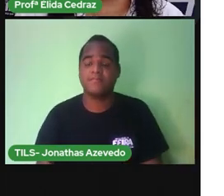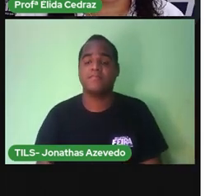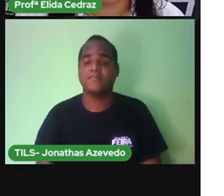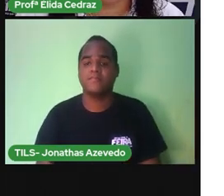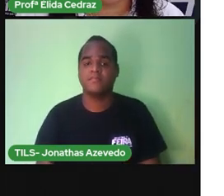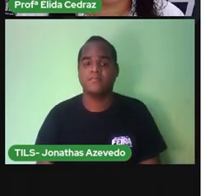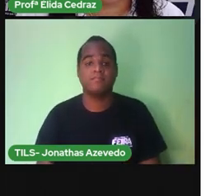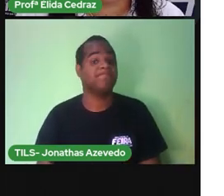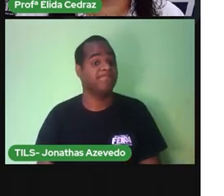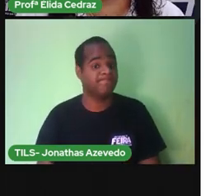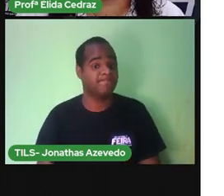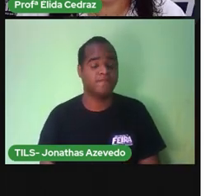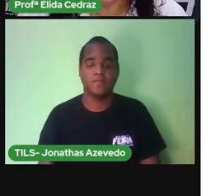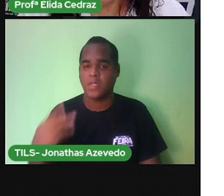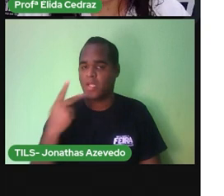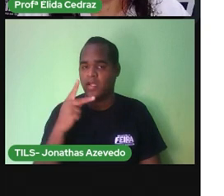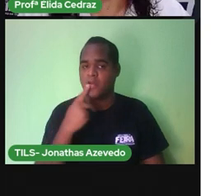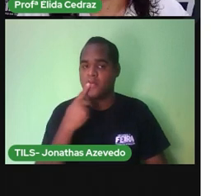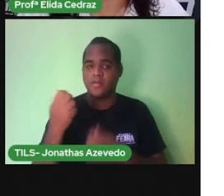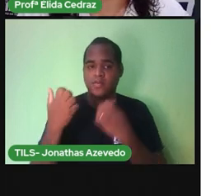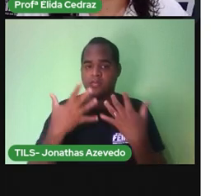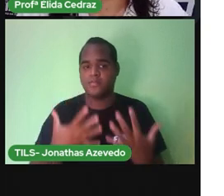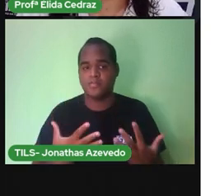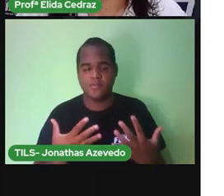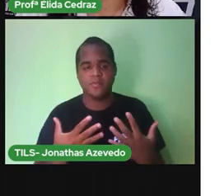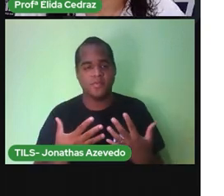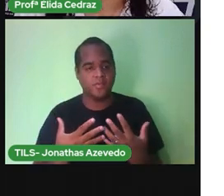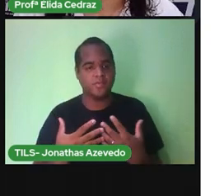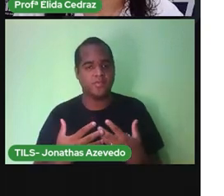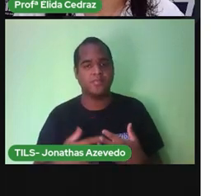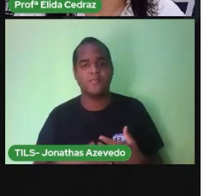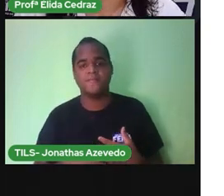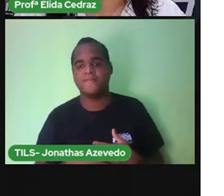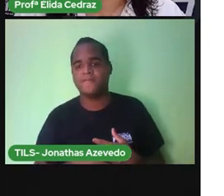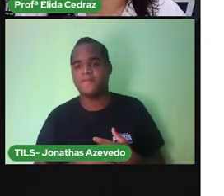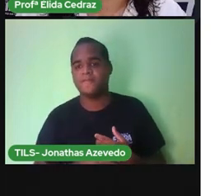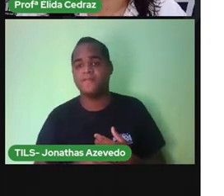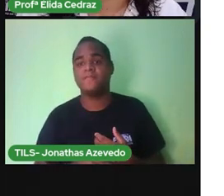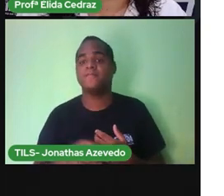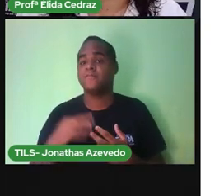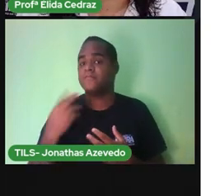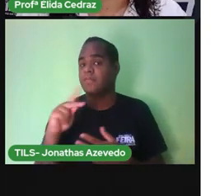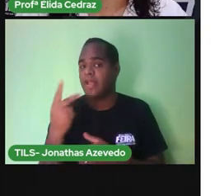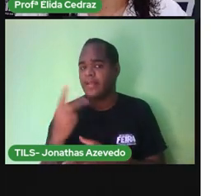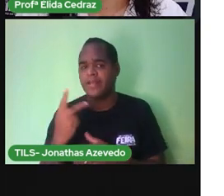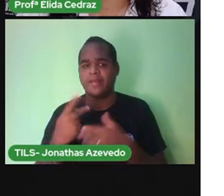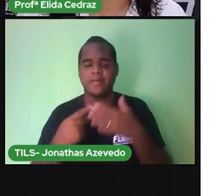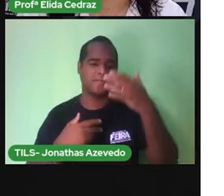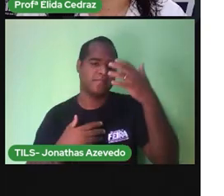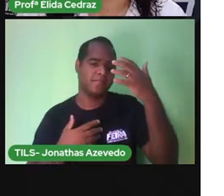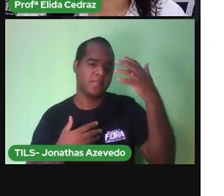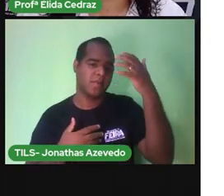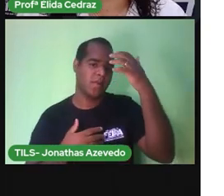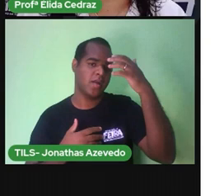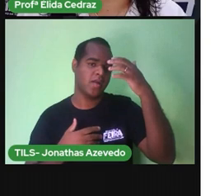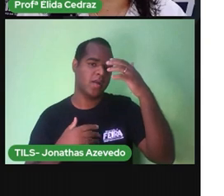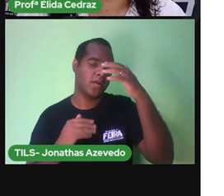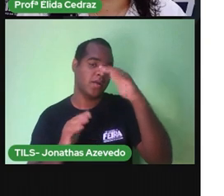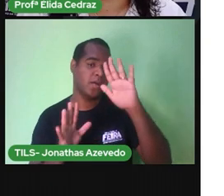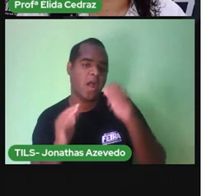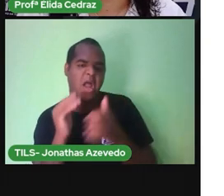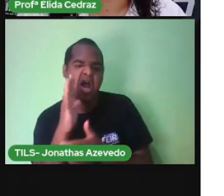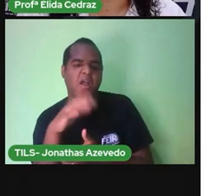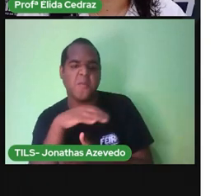soltassem o jacaré Cada um dos bichos foi saindo da escada Fazendo a maior